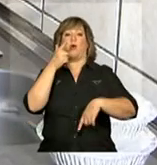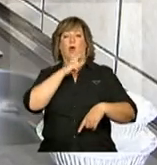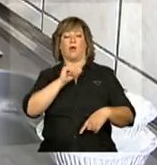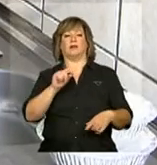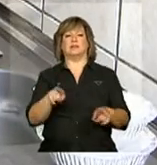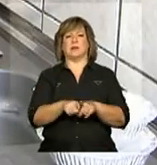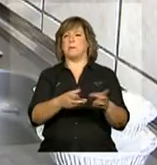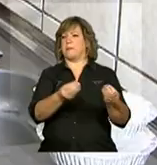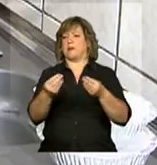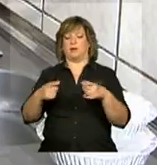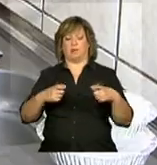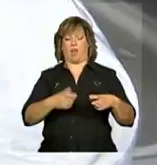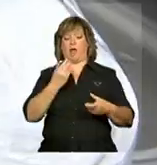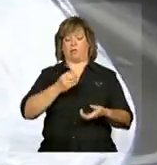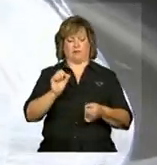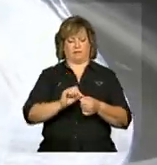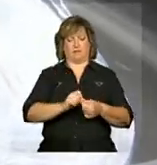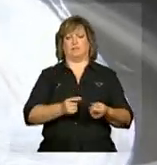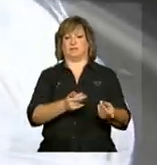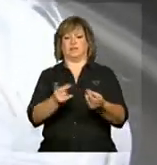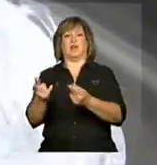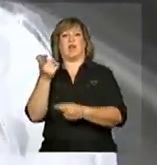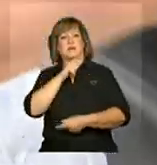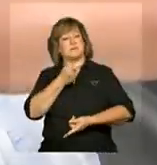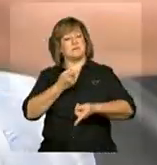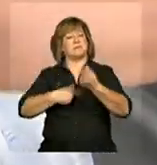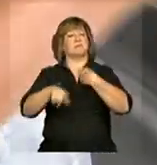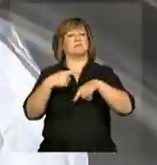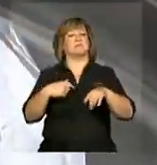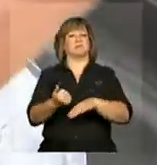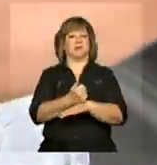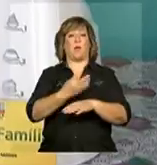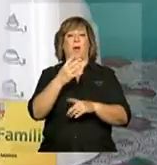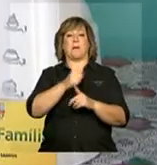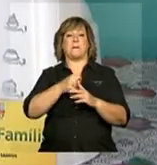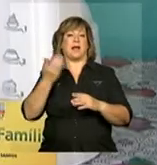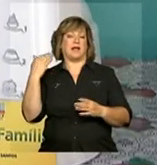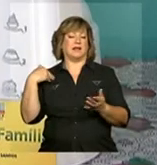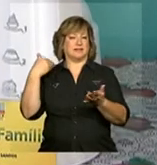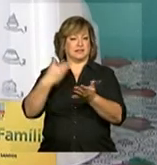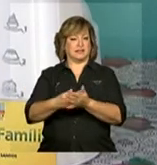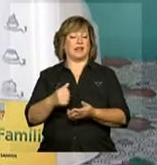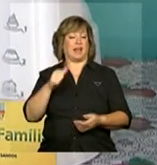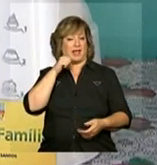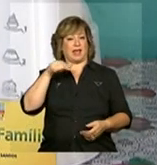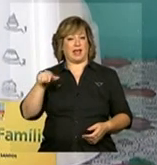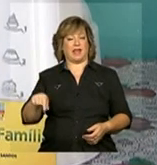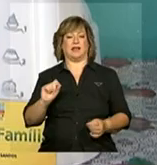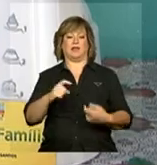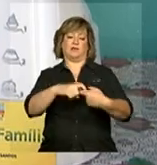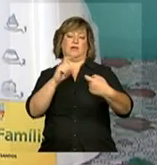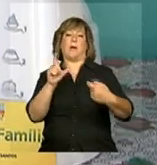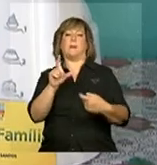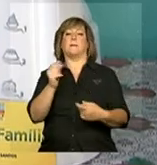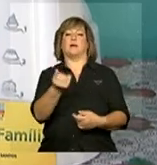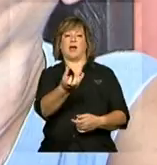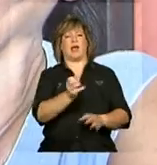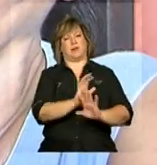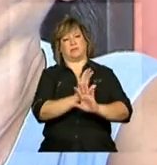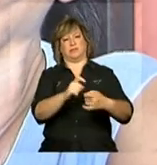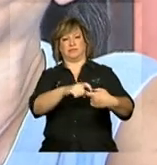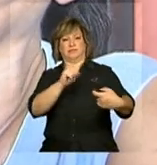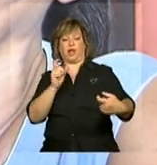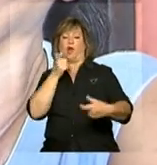encomendas de quentinhas. Já que a vida melhorou, há quatro meses, Maria pediu o desligamento do Bolsa Família.